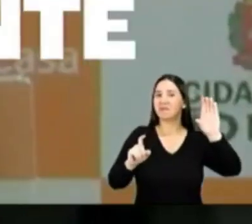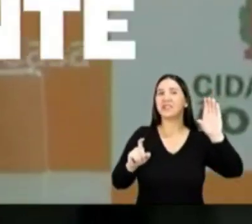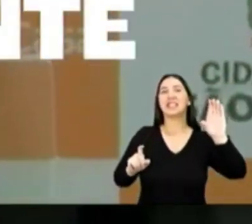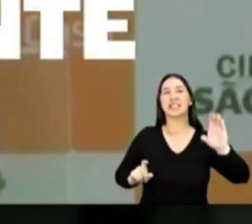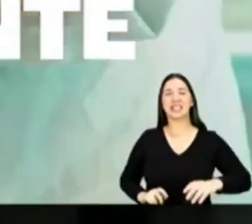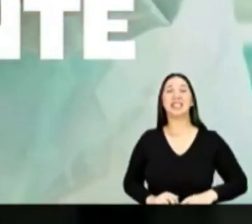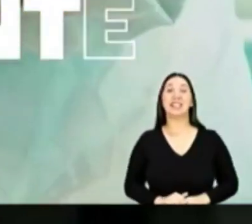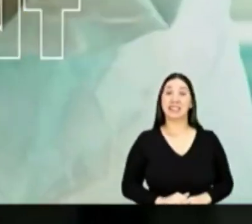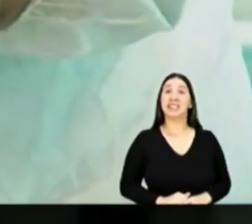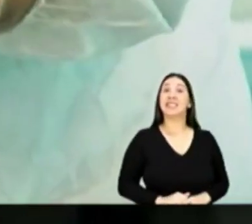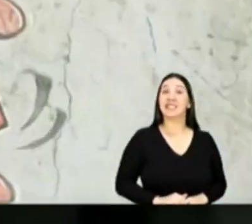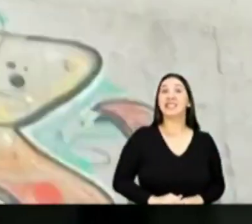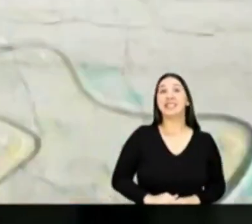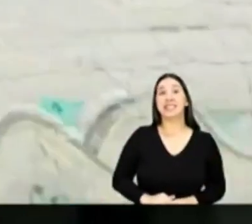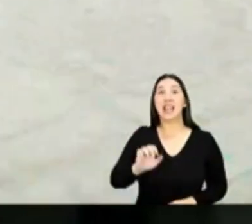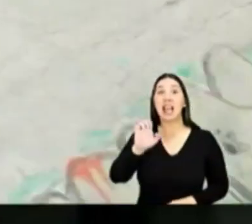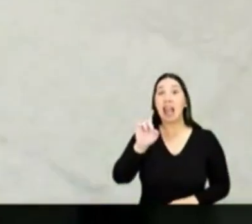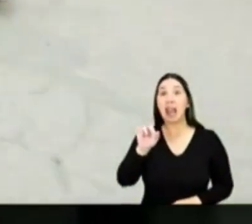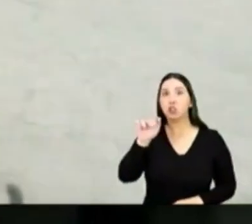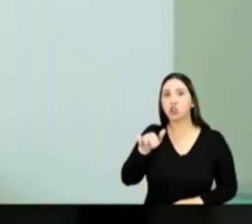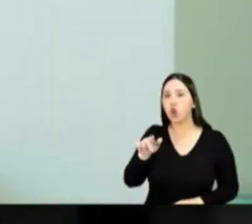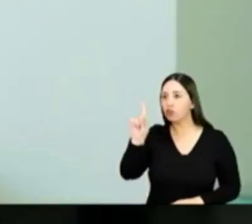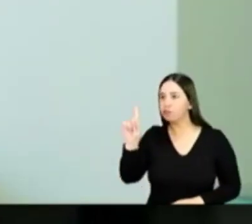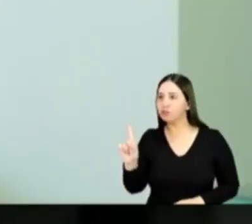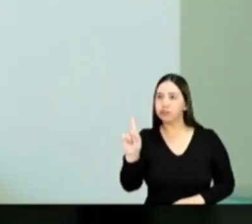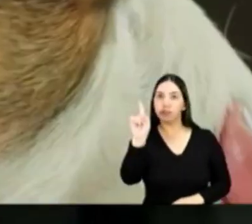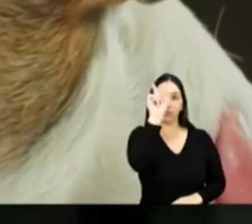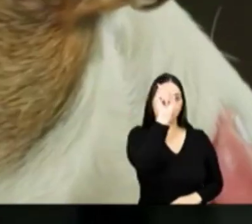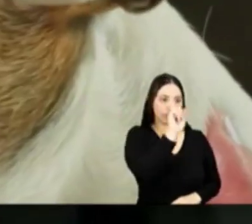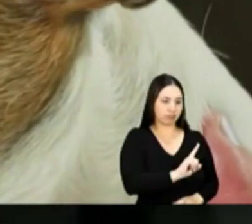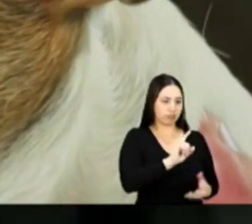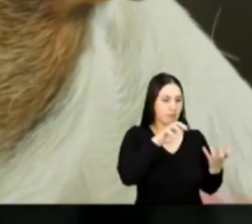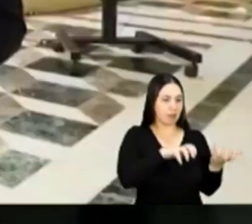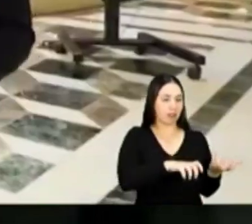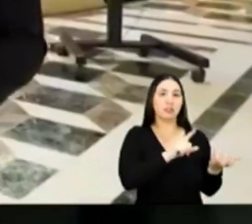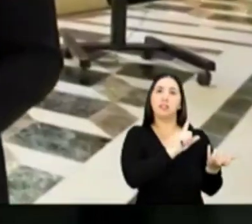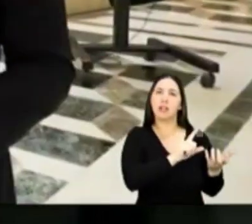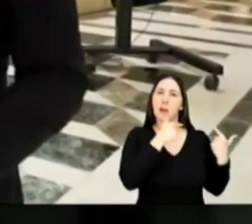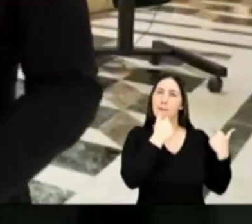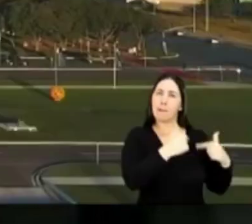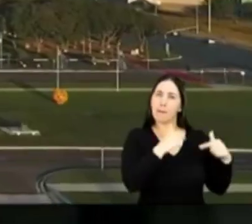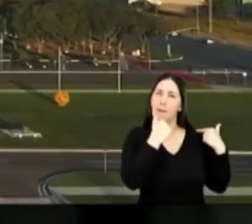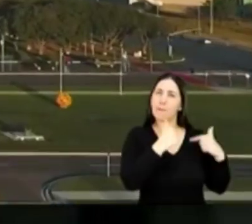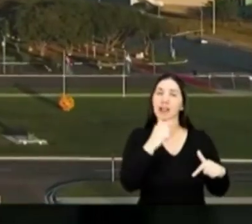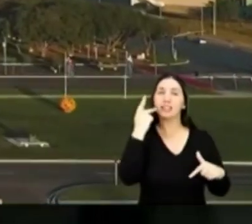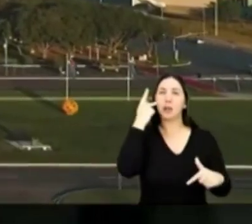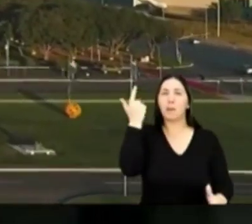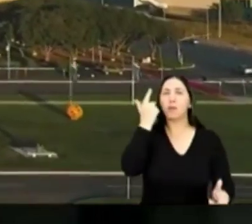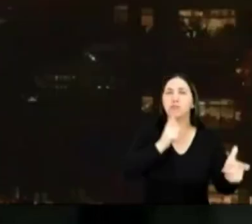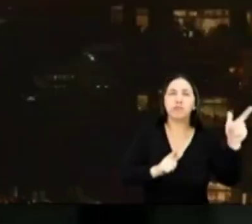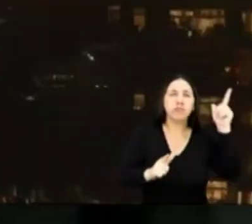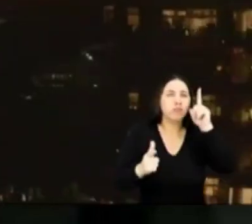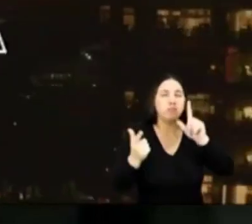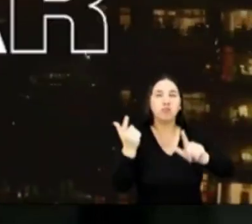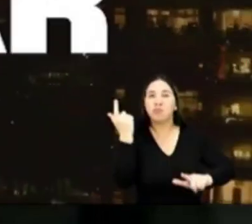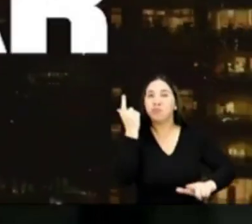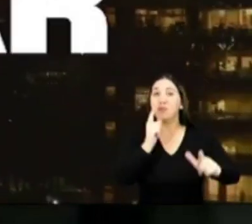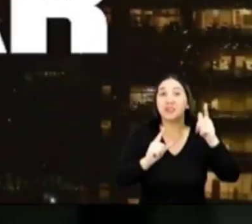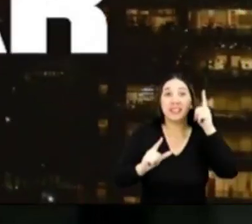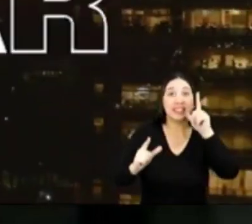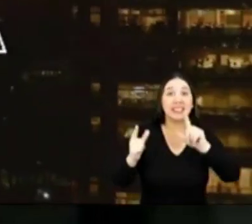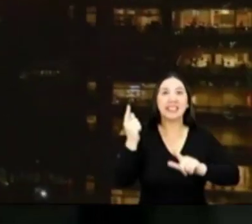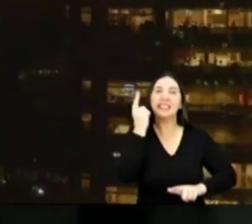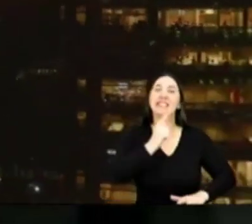que ser independente. O Edson está lá, lá em Brasília, para São Paulo